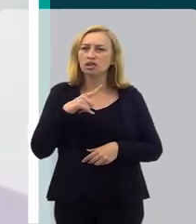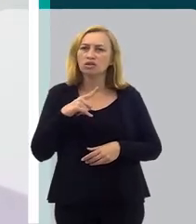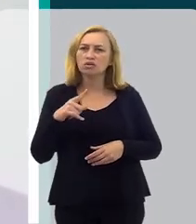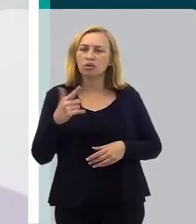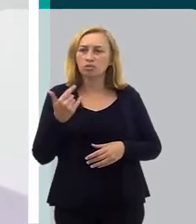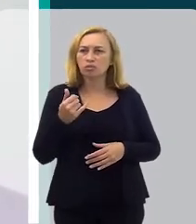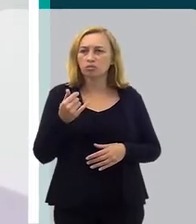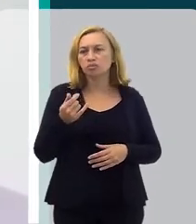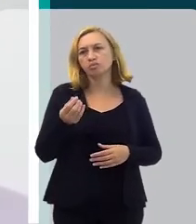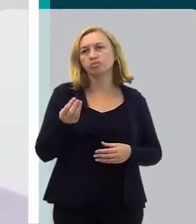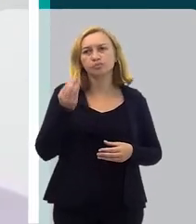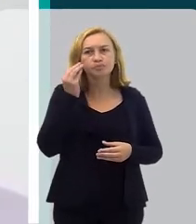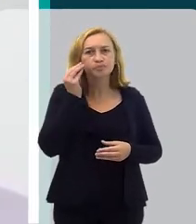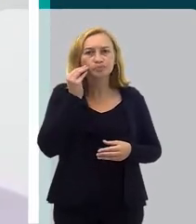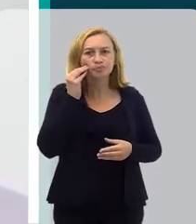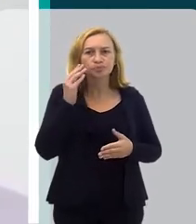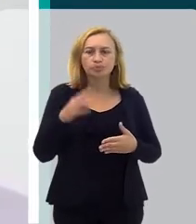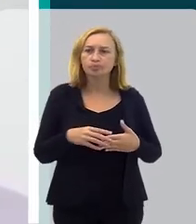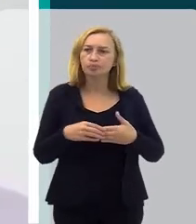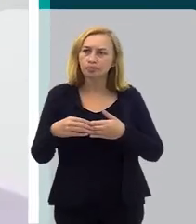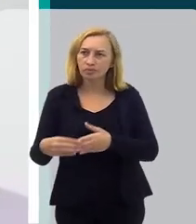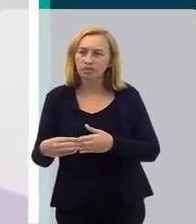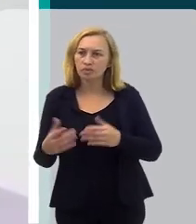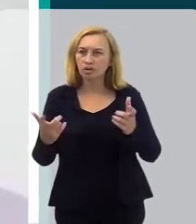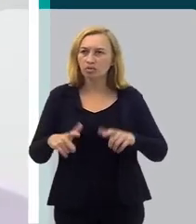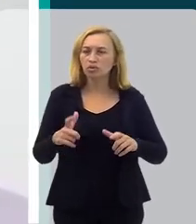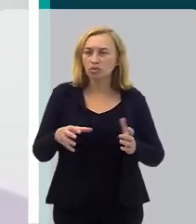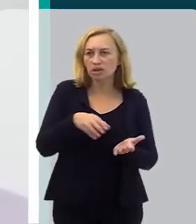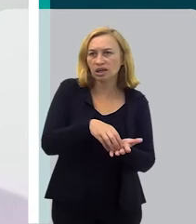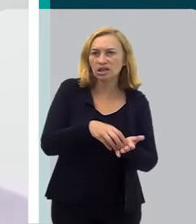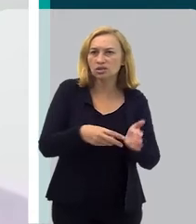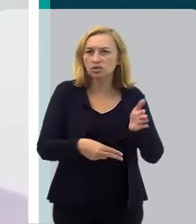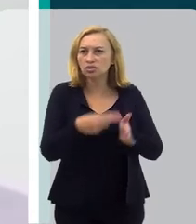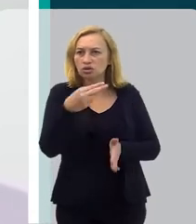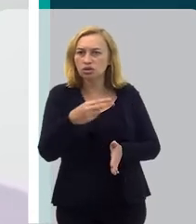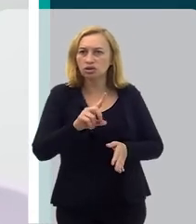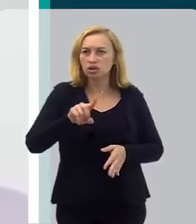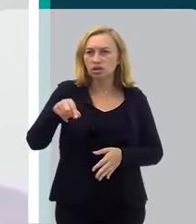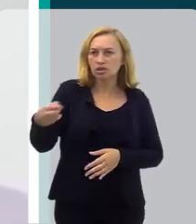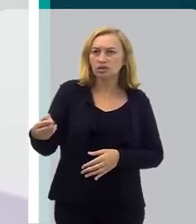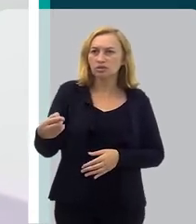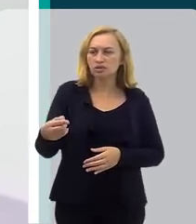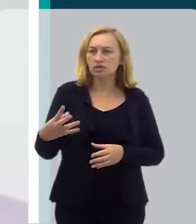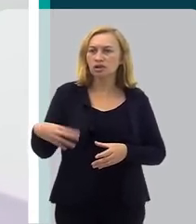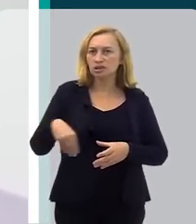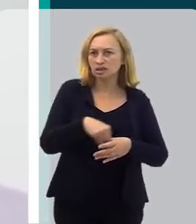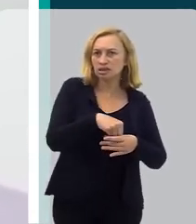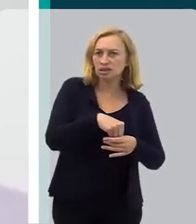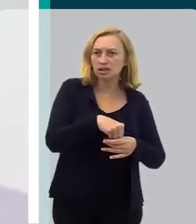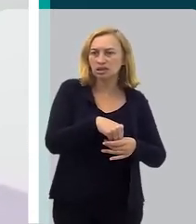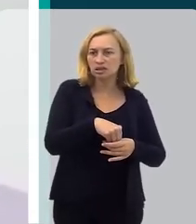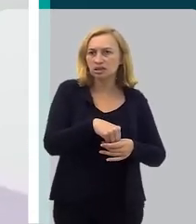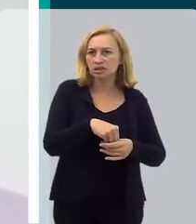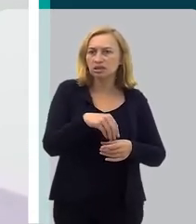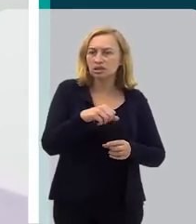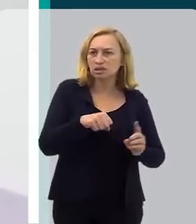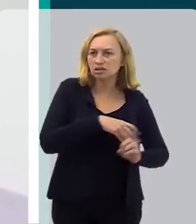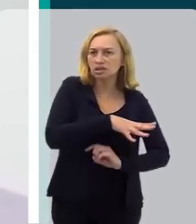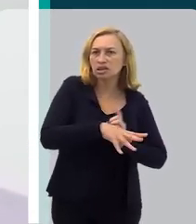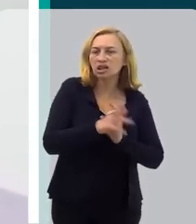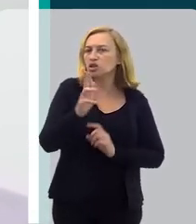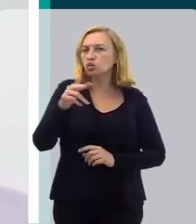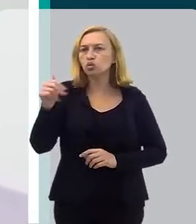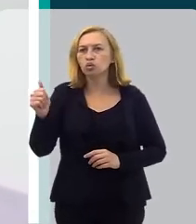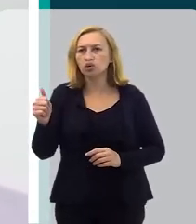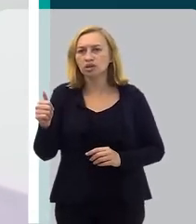oportunidade de encaminhá-la para a Bauru, para o centro de reabilitação que tem lá, ela fez as cirurgias, então ela foi inserida na sociedade que